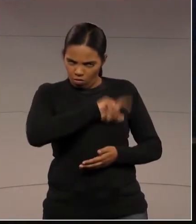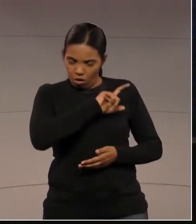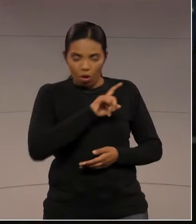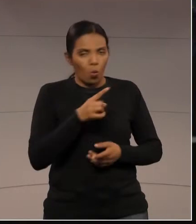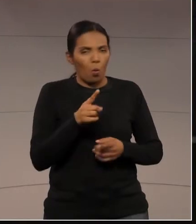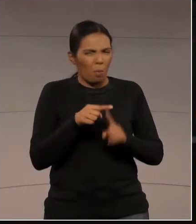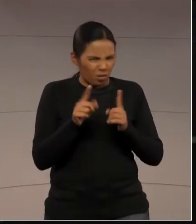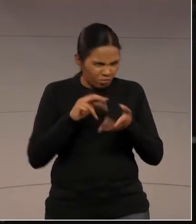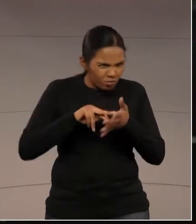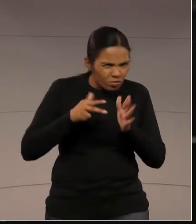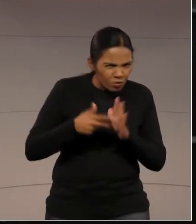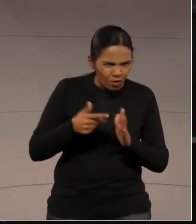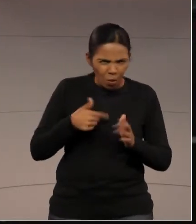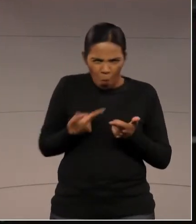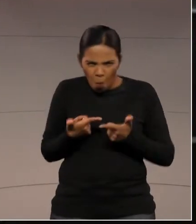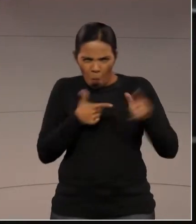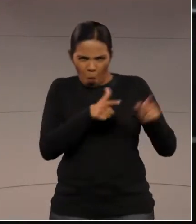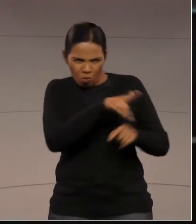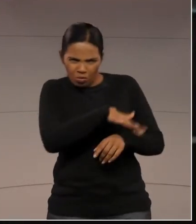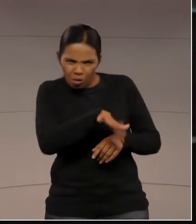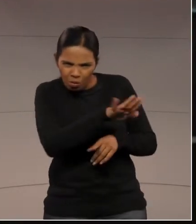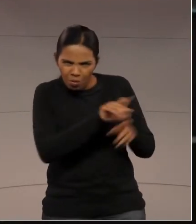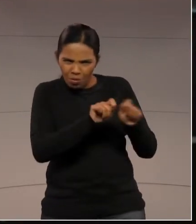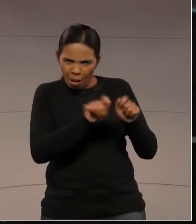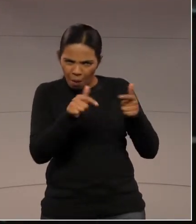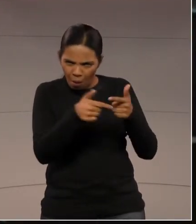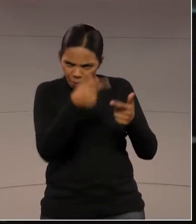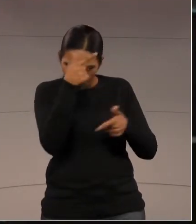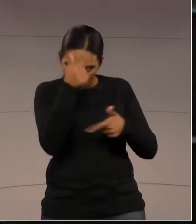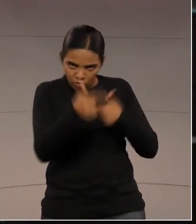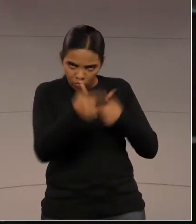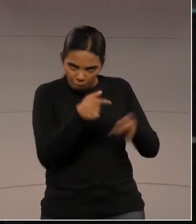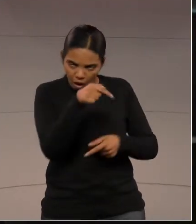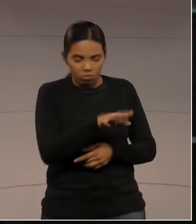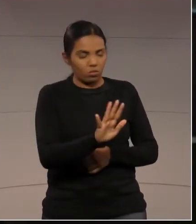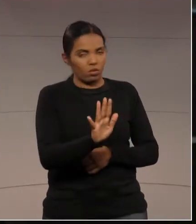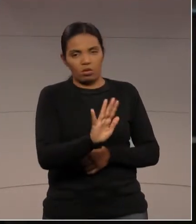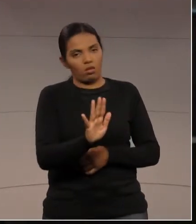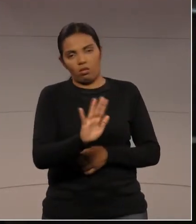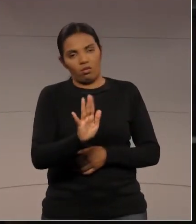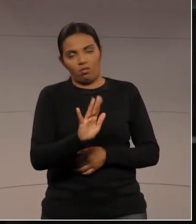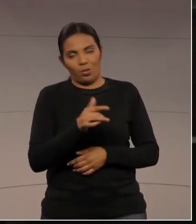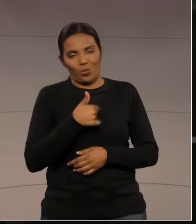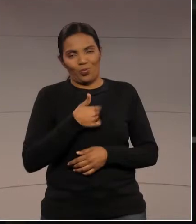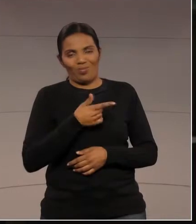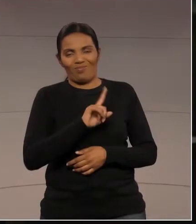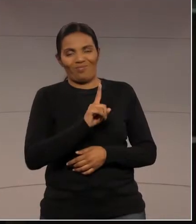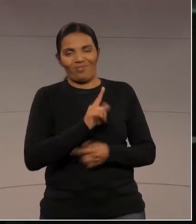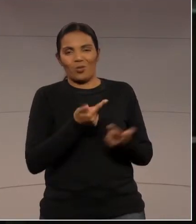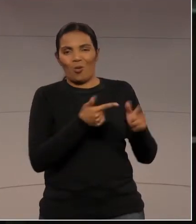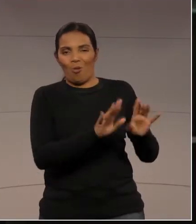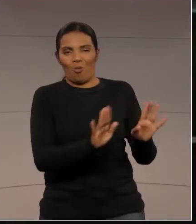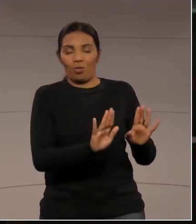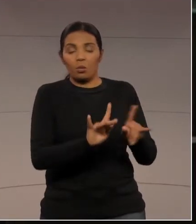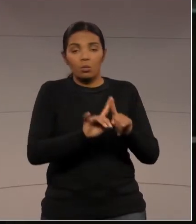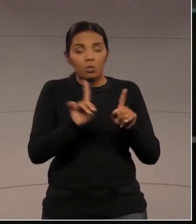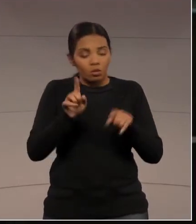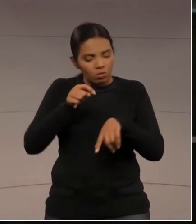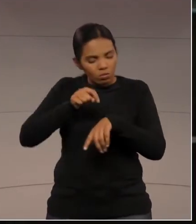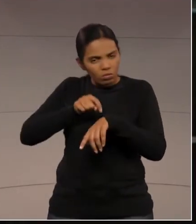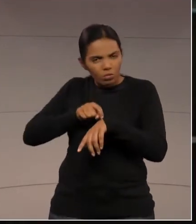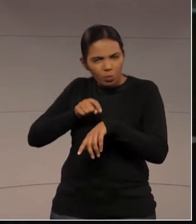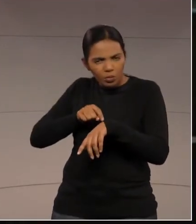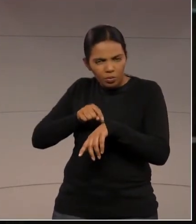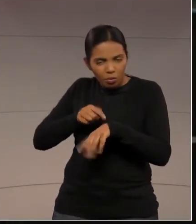judiciários, da Assembleia, do Ministério Público e da Defesa, mas justamente porque eu penso que em algum momento